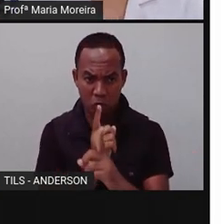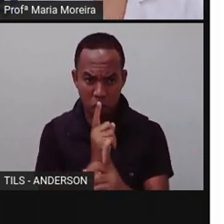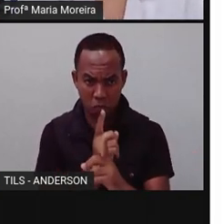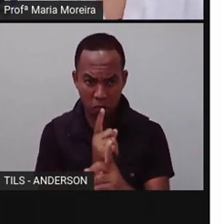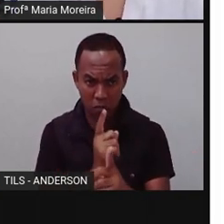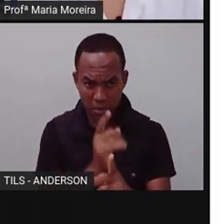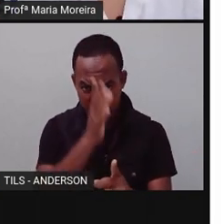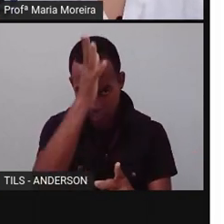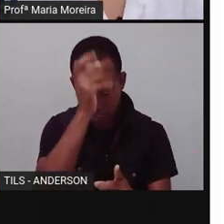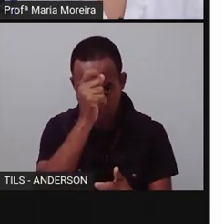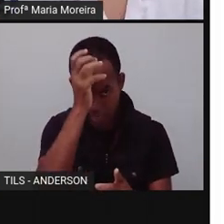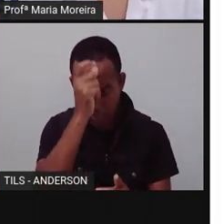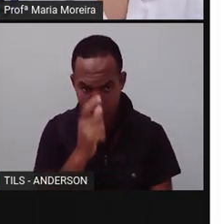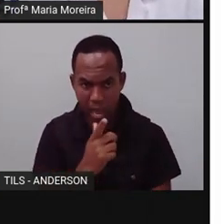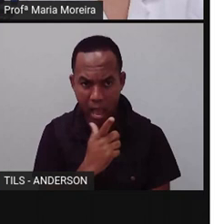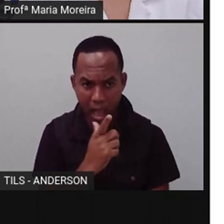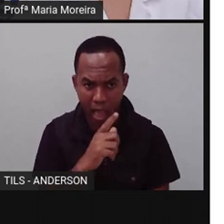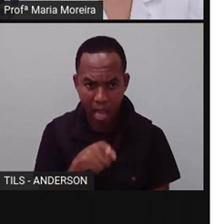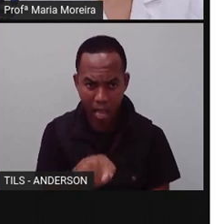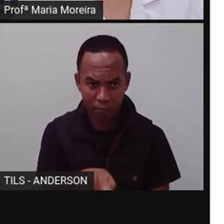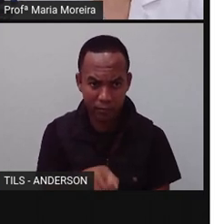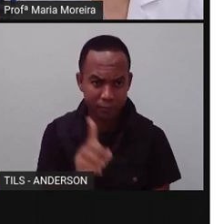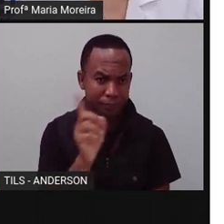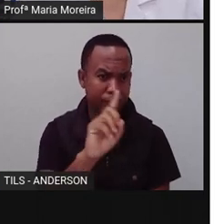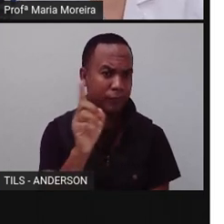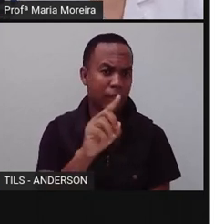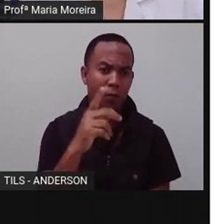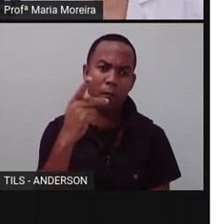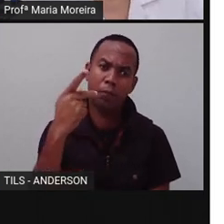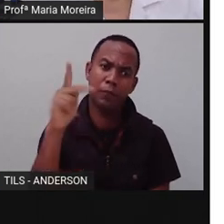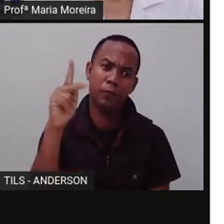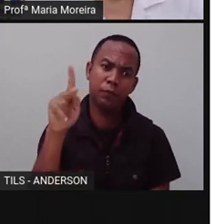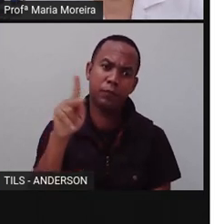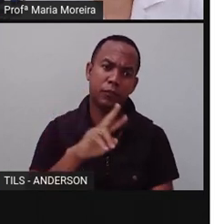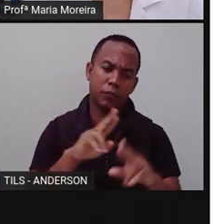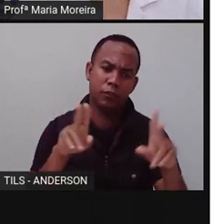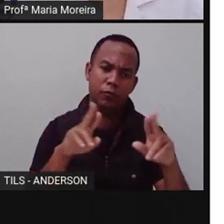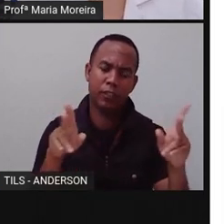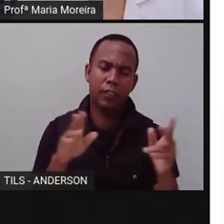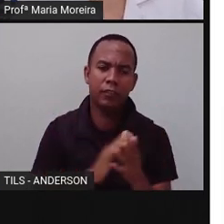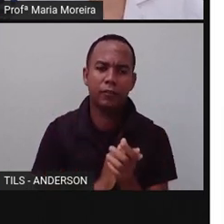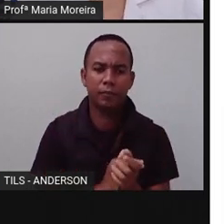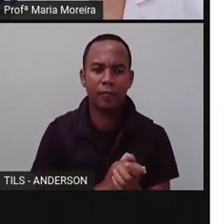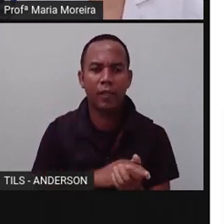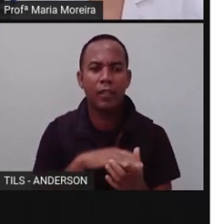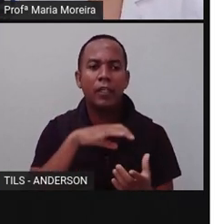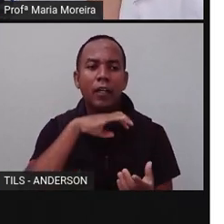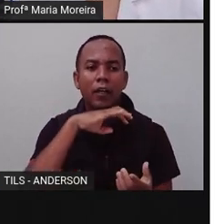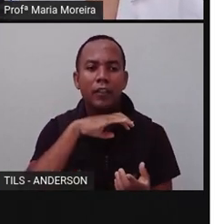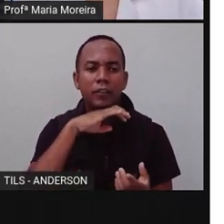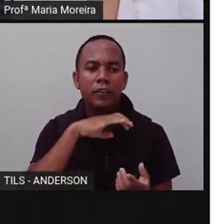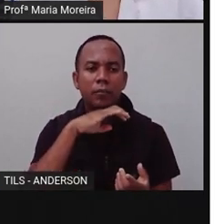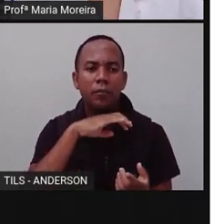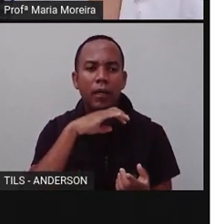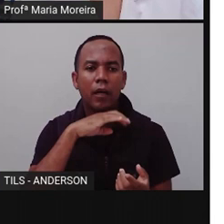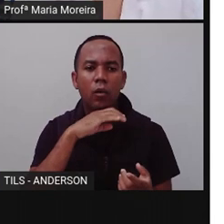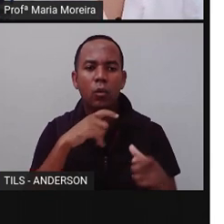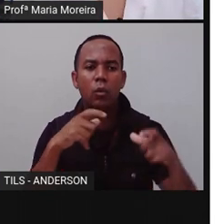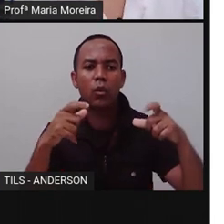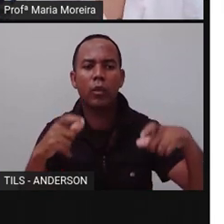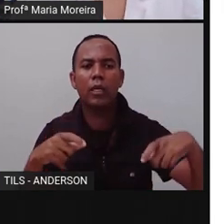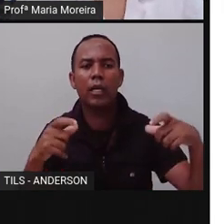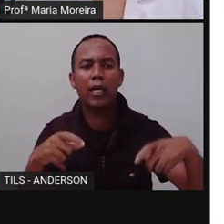dela. Bom, e o que é que favorece, na verdade, a esse animal, a esse ser vivo em seu habitat?